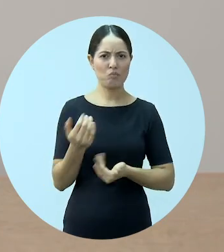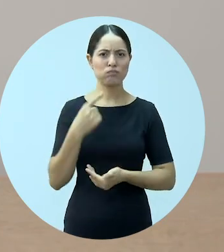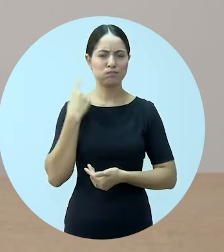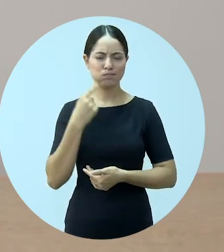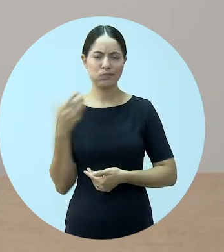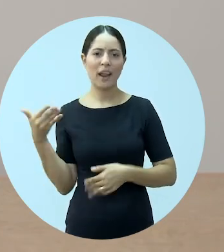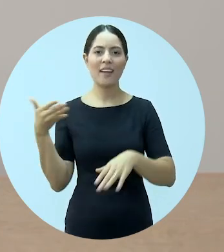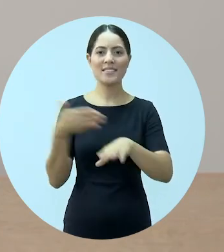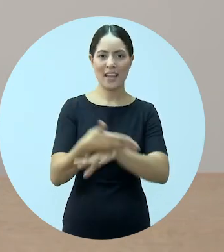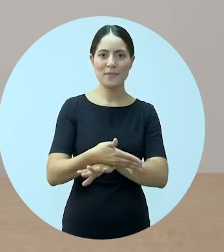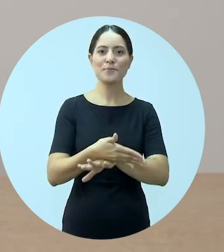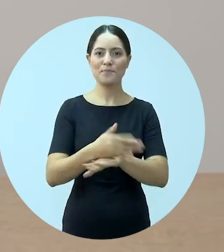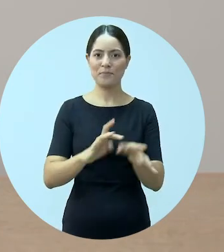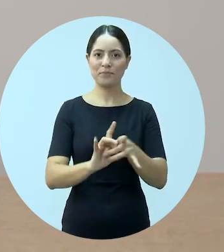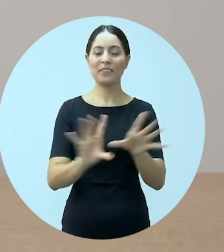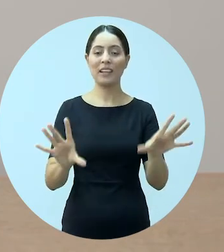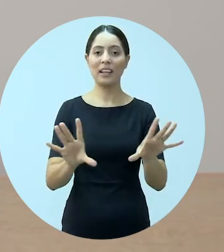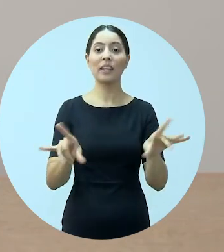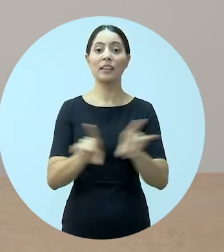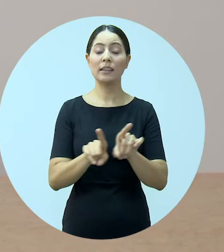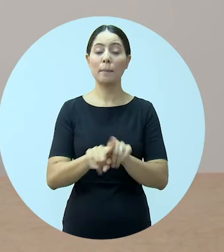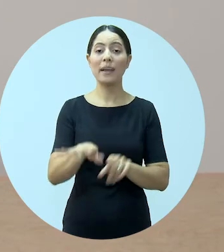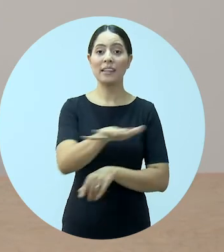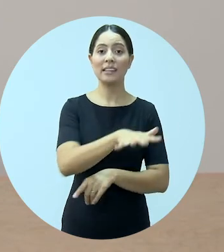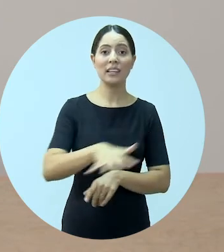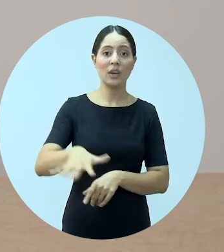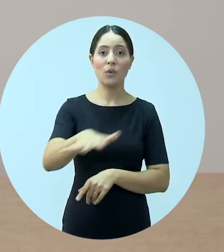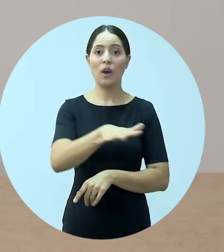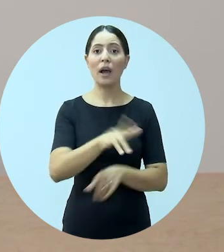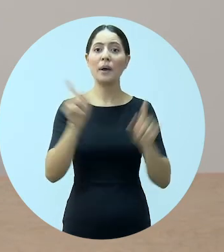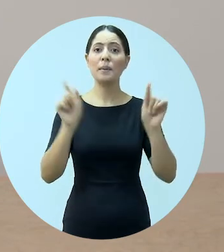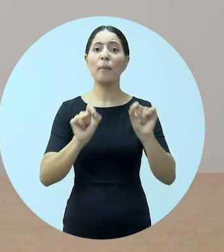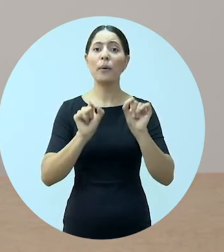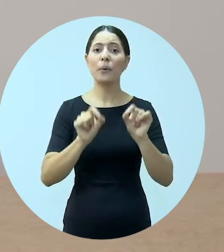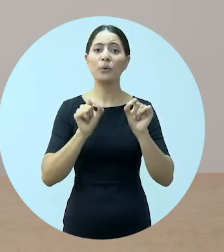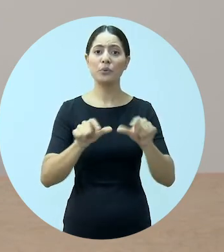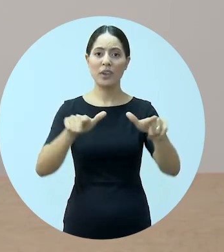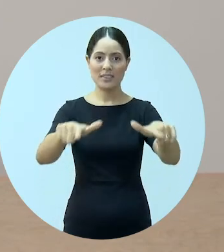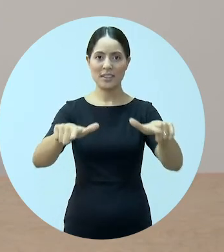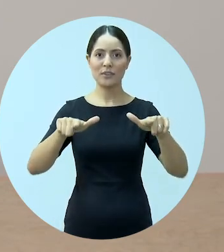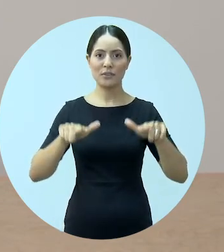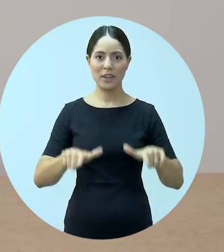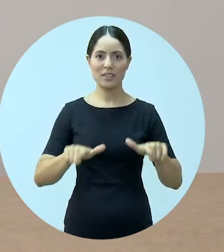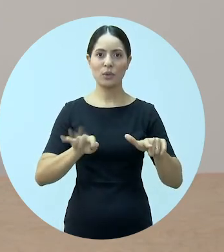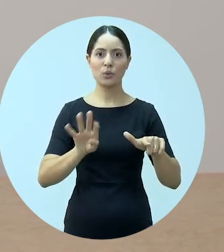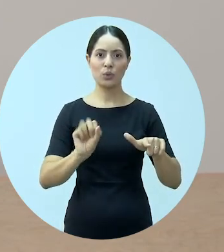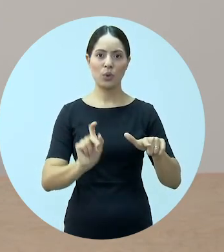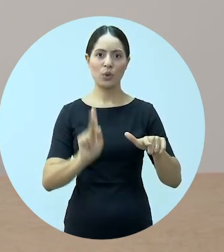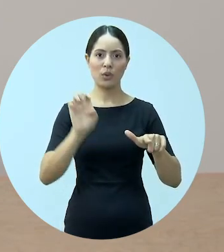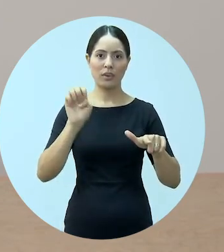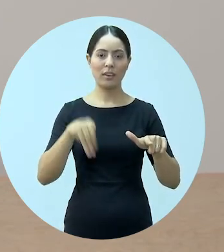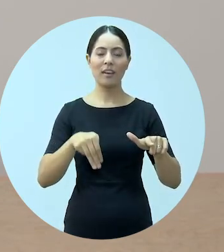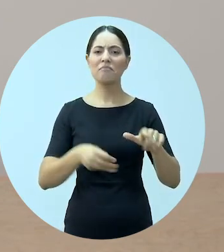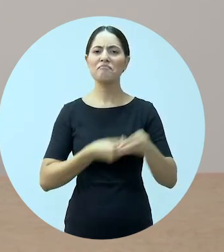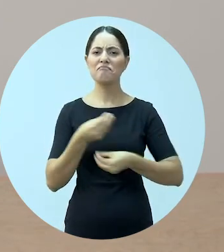advocacia possa utilizá-los. Nós temos um espaço lá onde pode ser feita a certificação do token. Aliás,